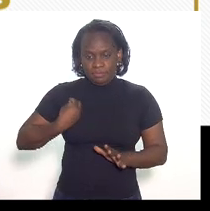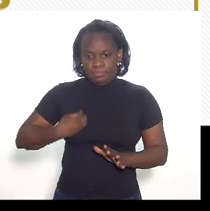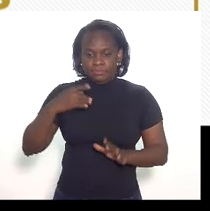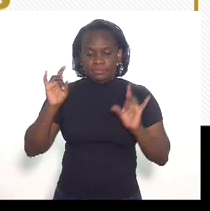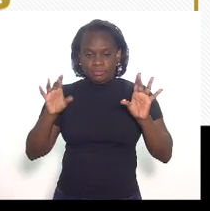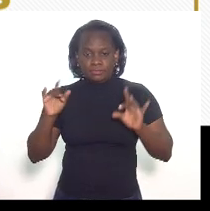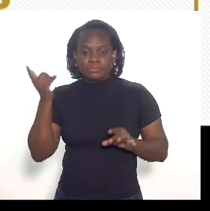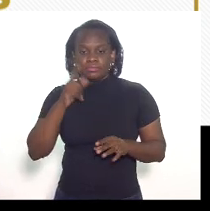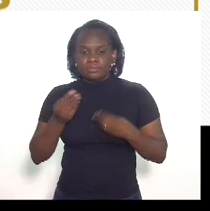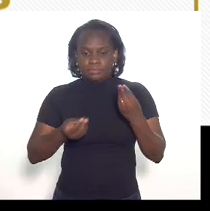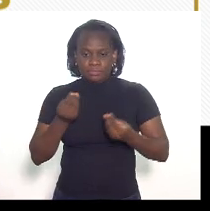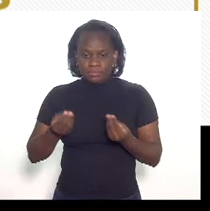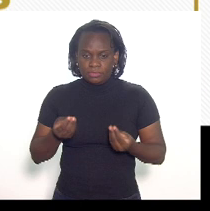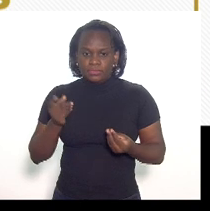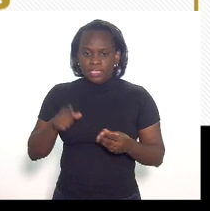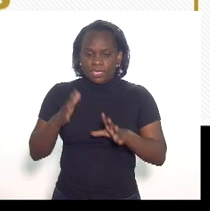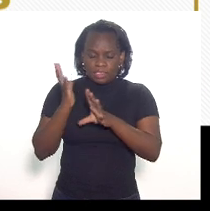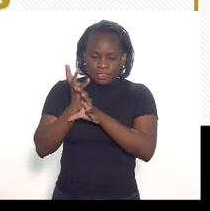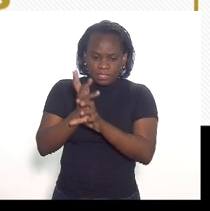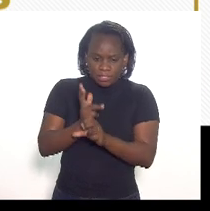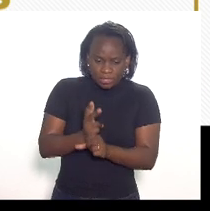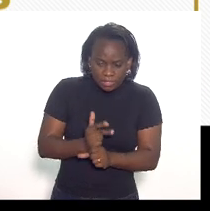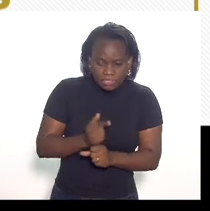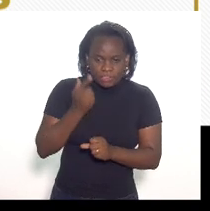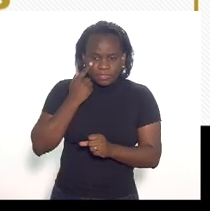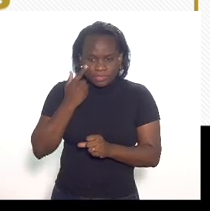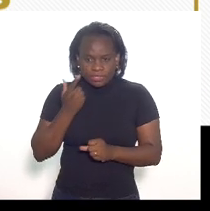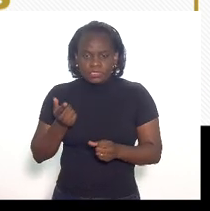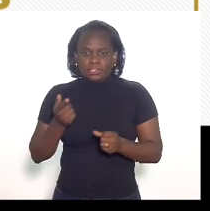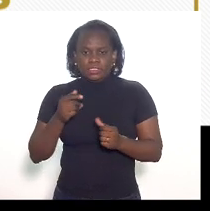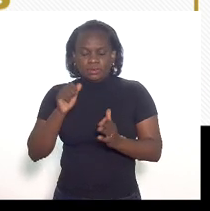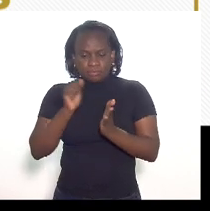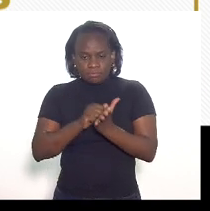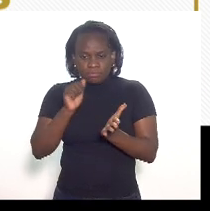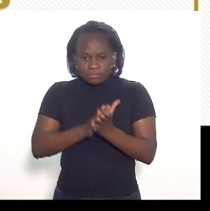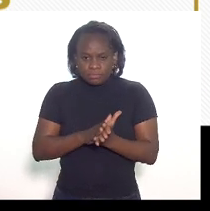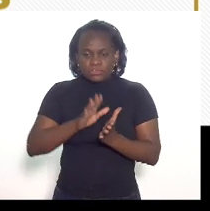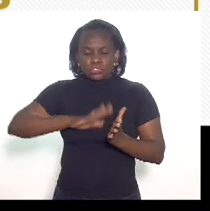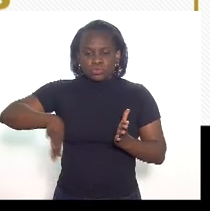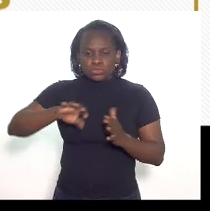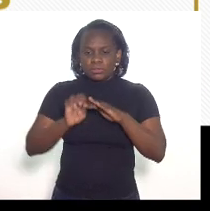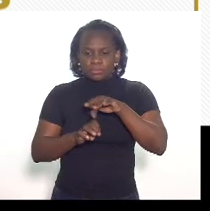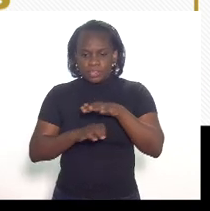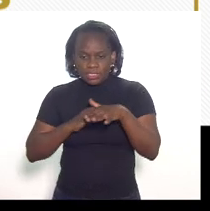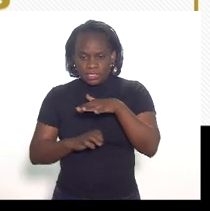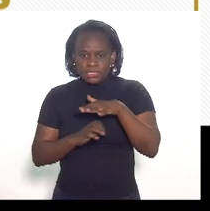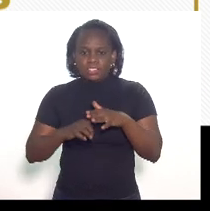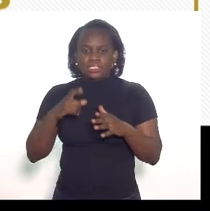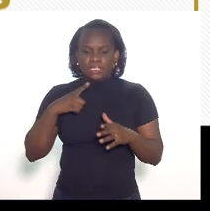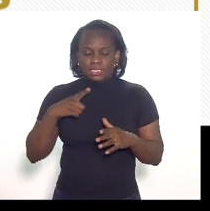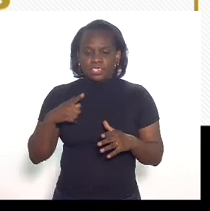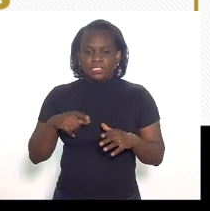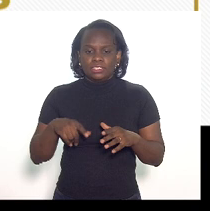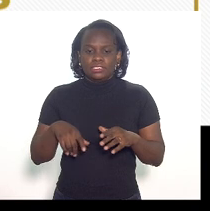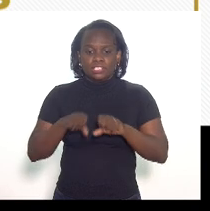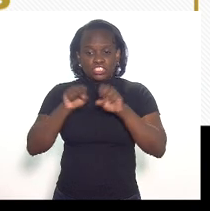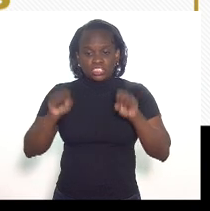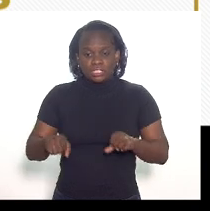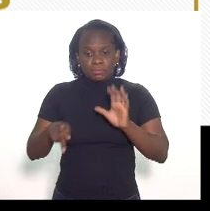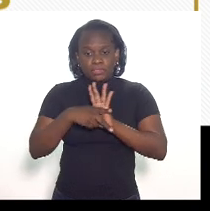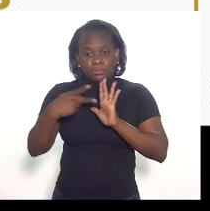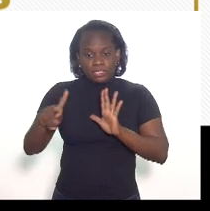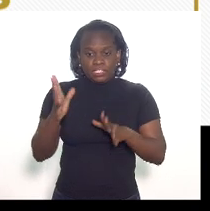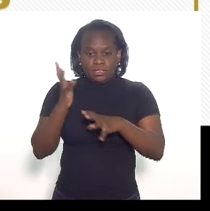consegue só fazer isso através da contabilidade de custo registrada pelas concessionárias em sistemas próprios de